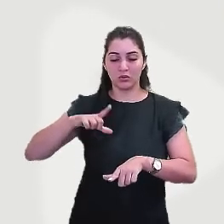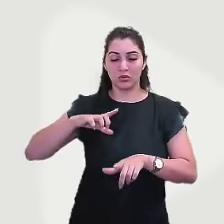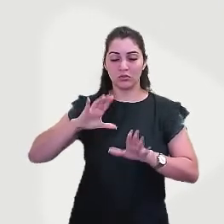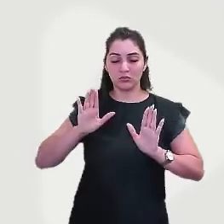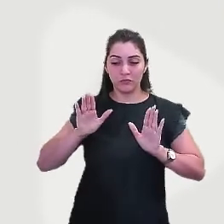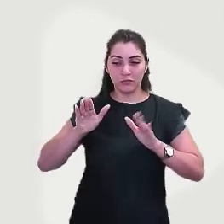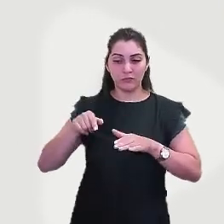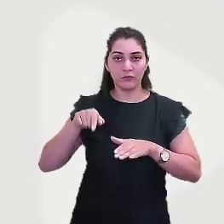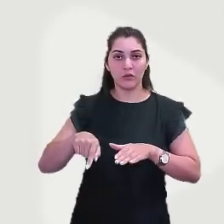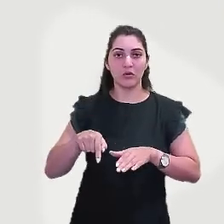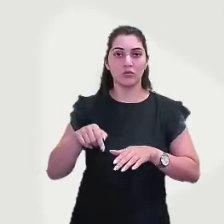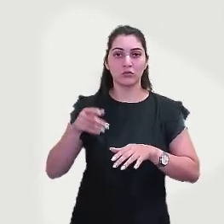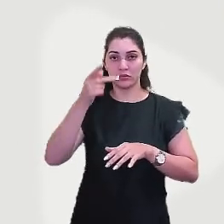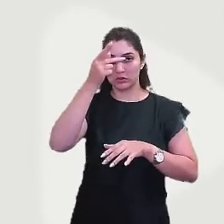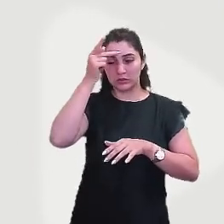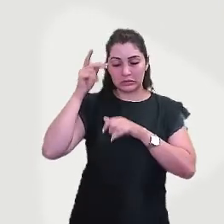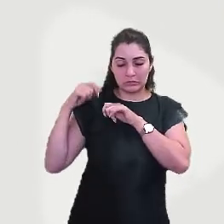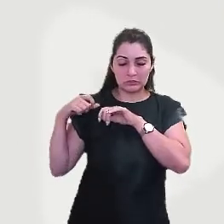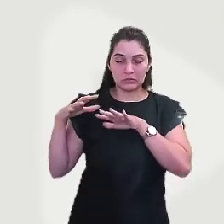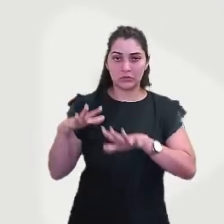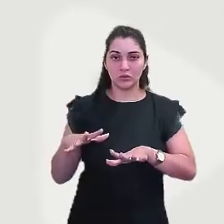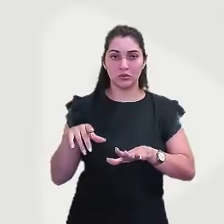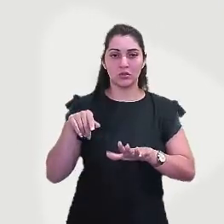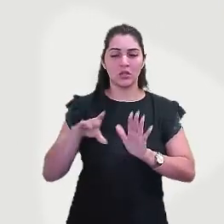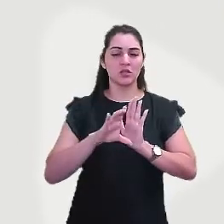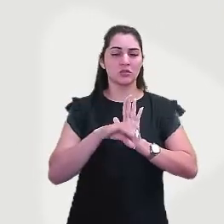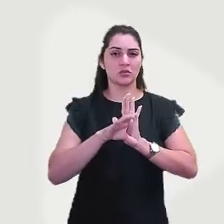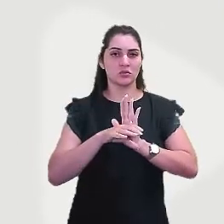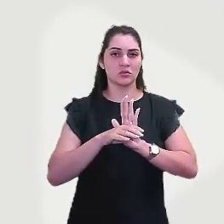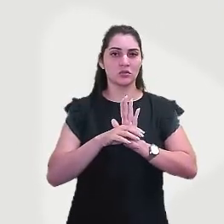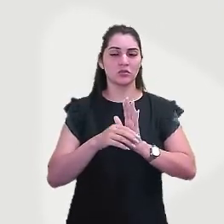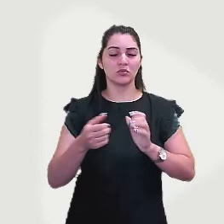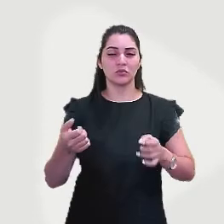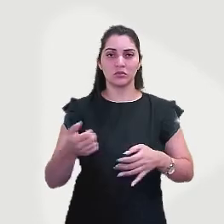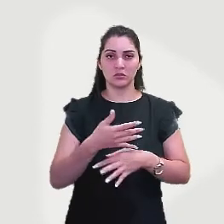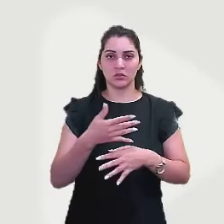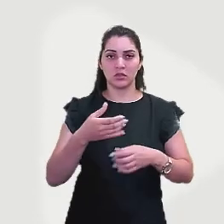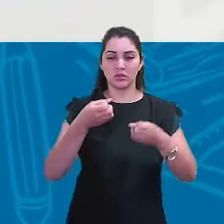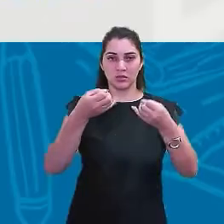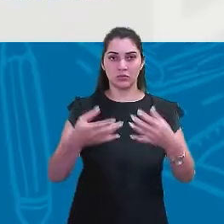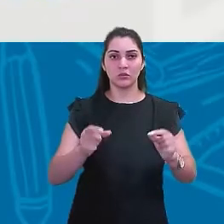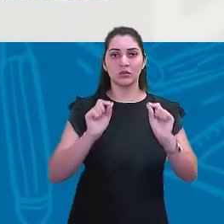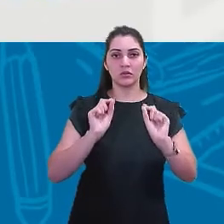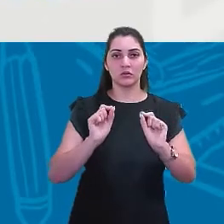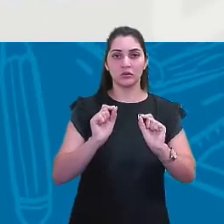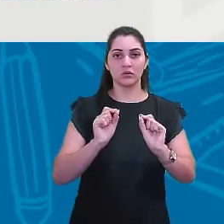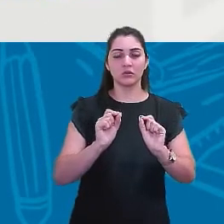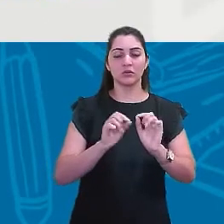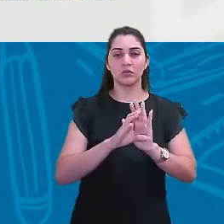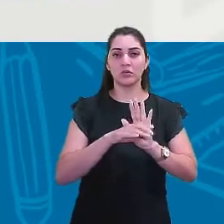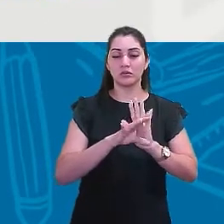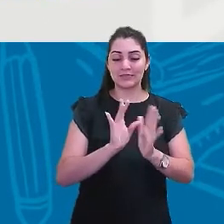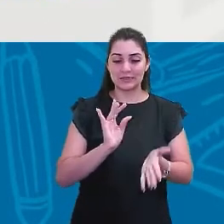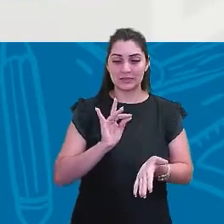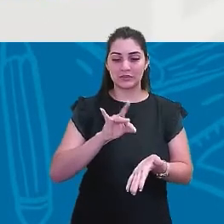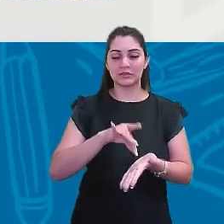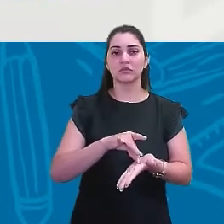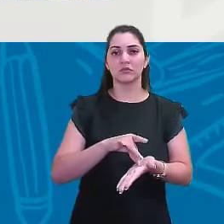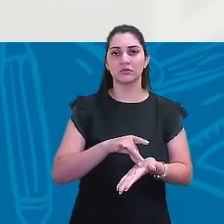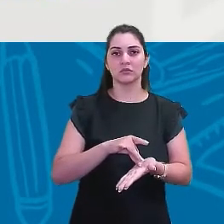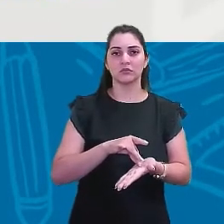habitantes. Então, lembrando que esse conceito de cidade que a gente está abordando, na verdade, ele não é um conceito oficial da